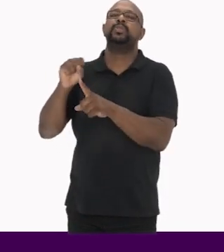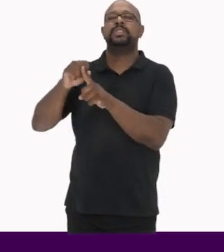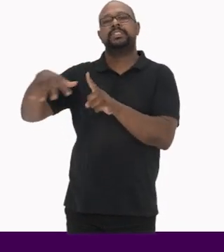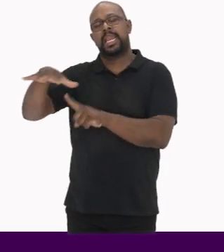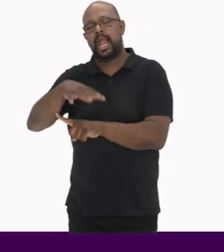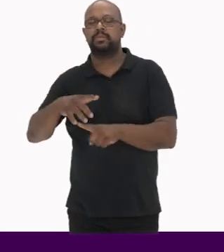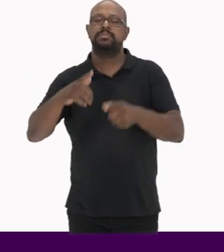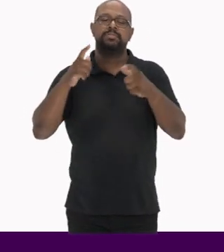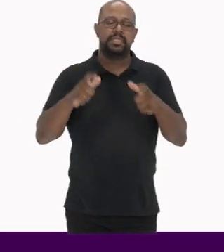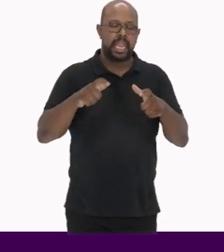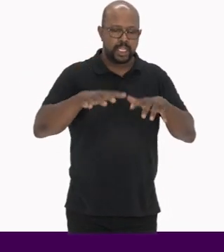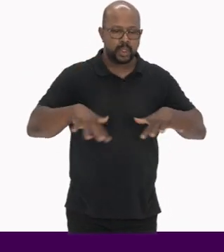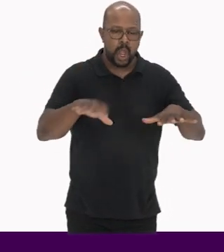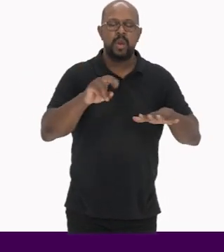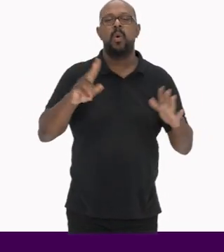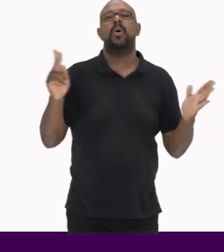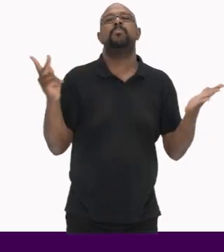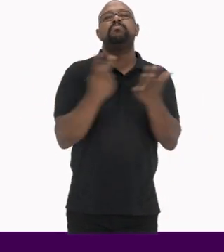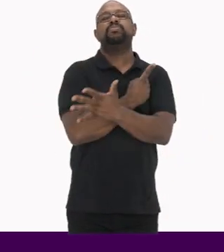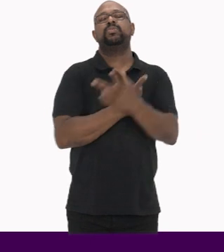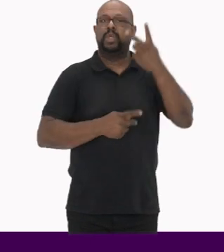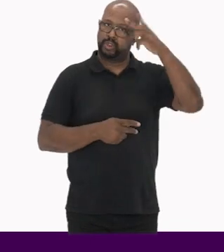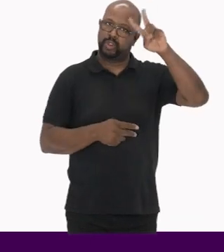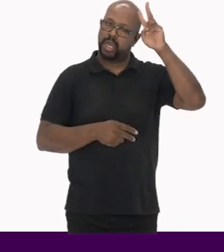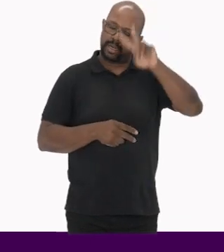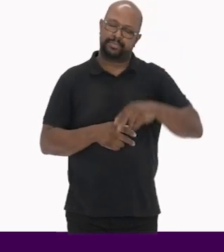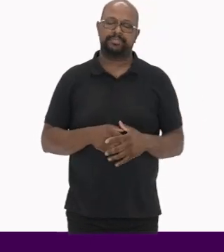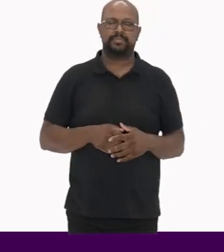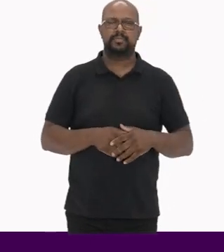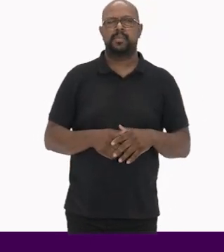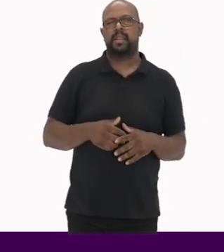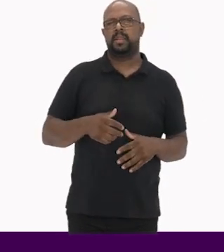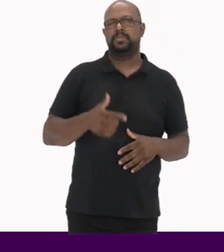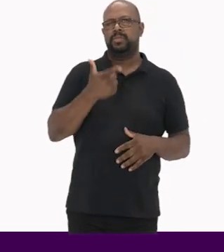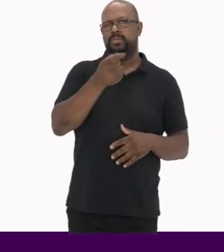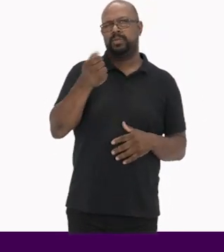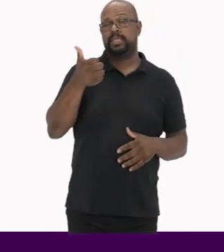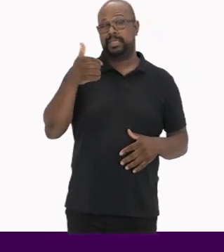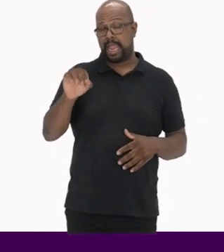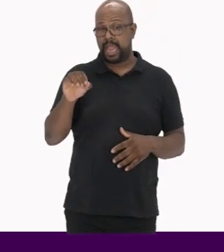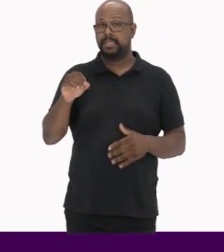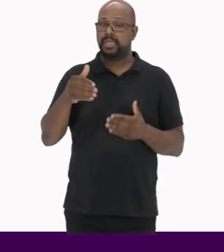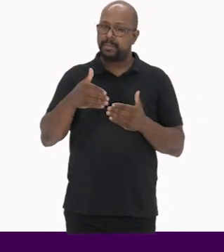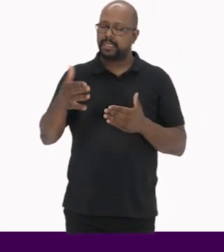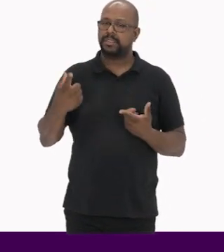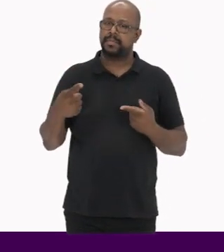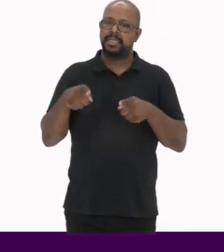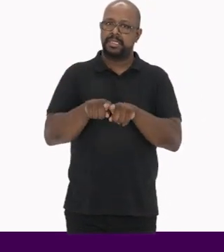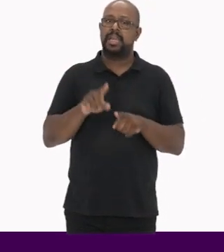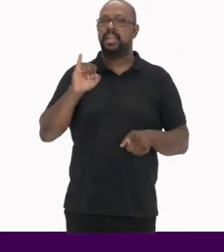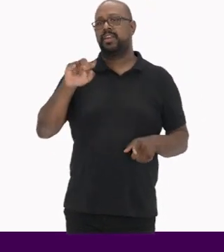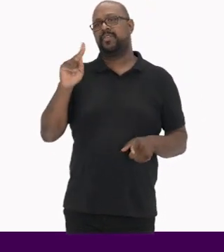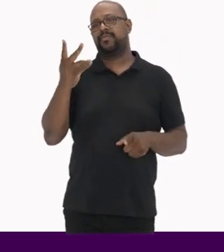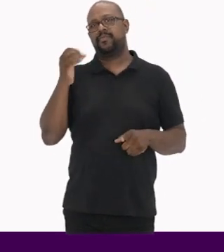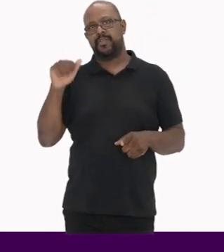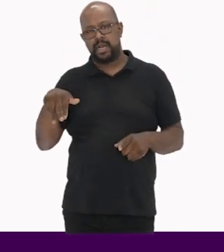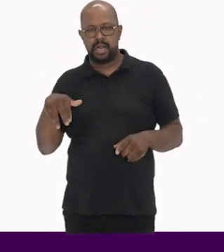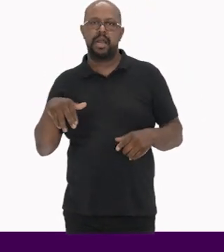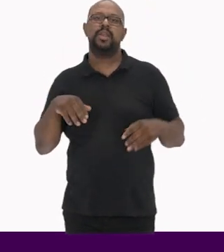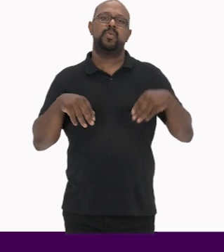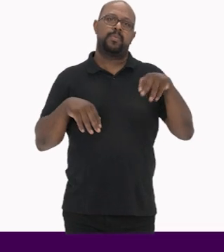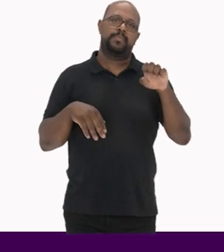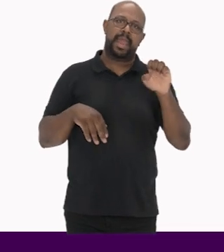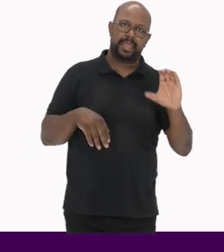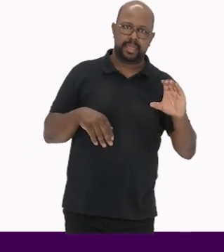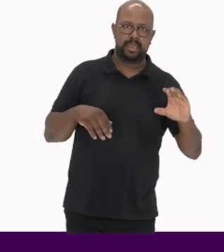sociais, territórios ou episódio histórico No ano de 2010, a partir da parceria entre o IFAM e o Ministério da